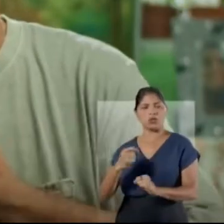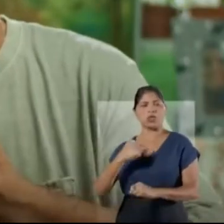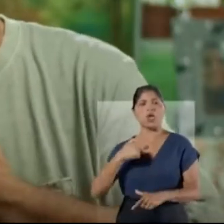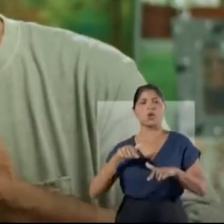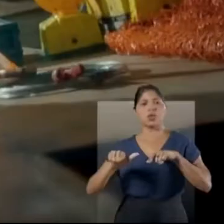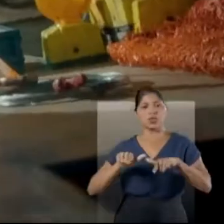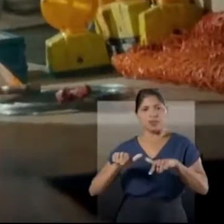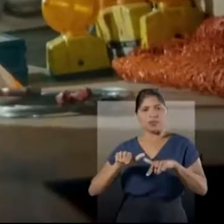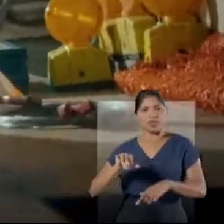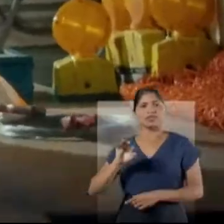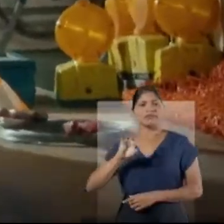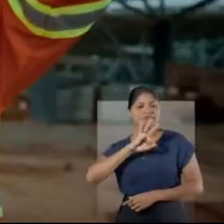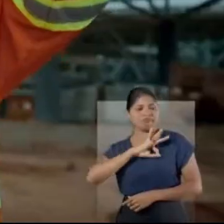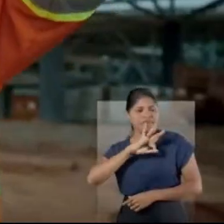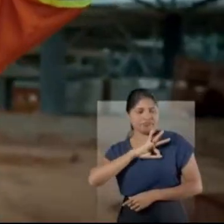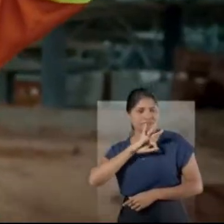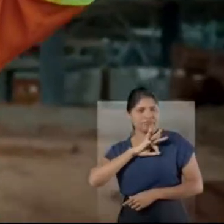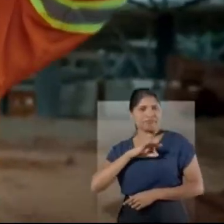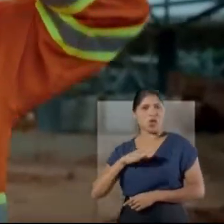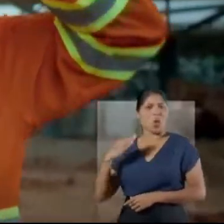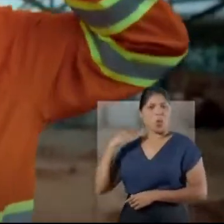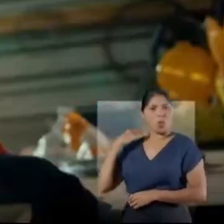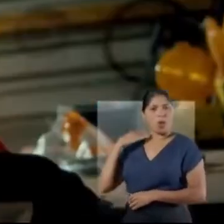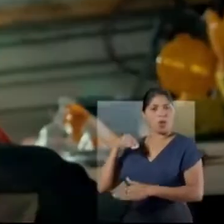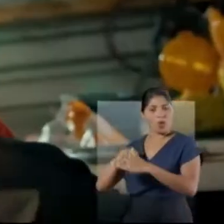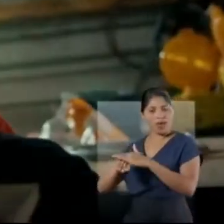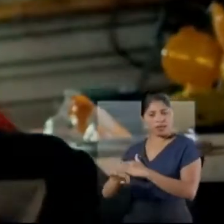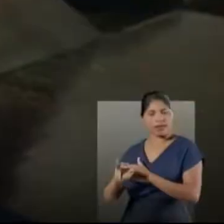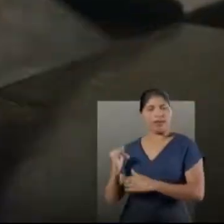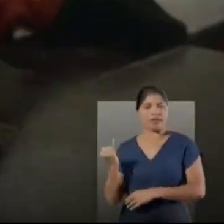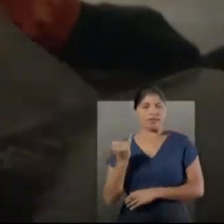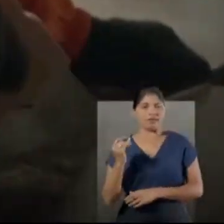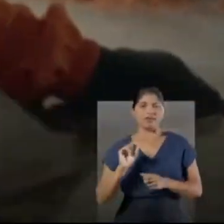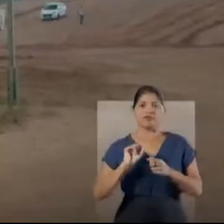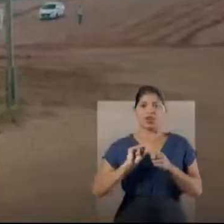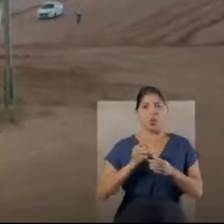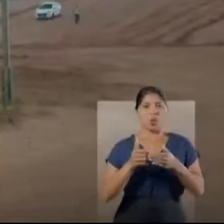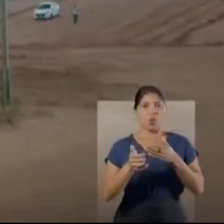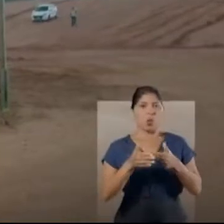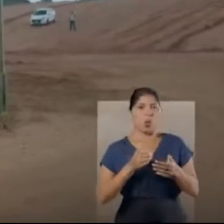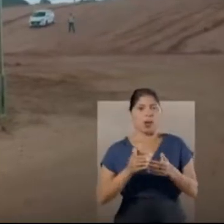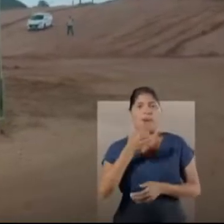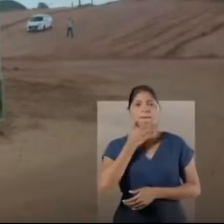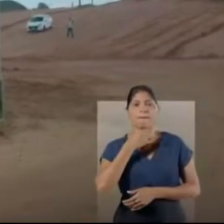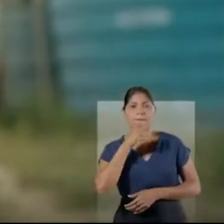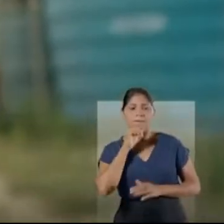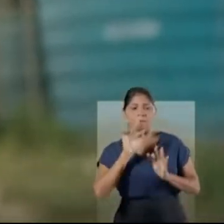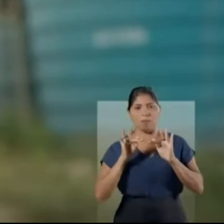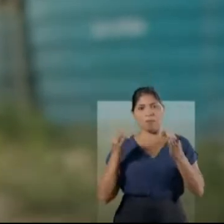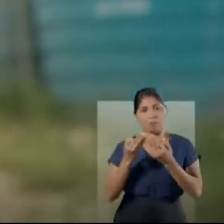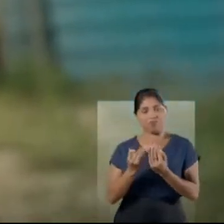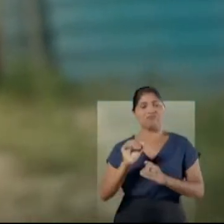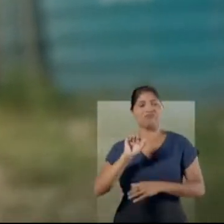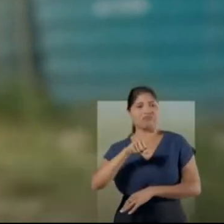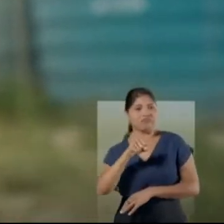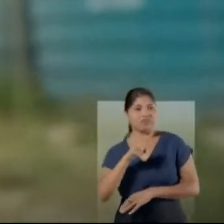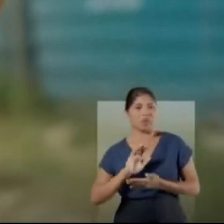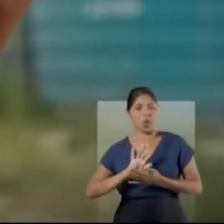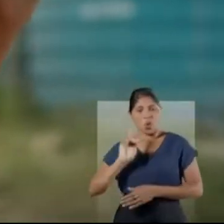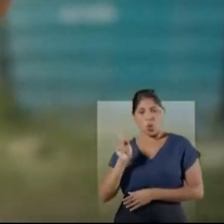Agora eu estou trabalhando. Salariozinho na conta, final de mês que é o mais importante. Que faz qualquer pai de família feliz, faz sorrir.